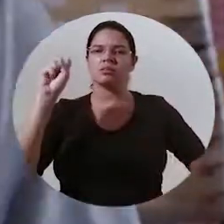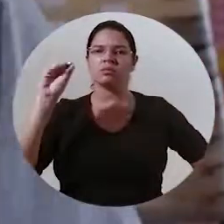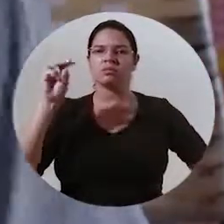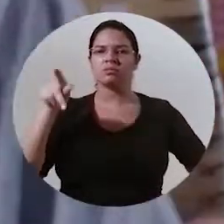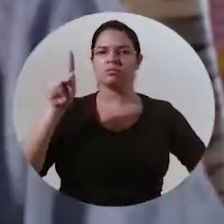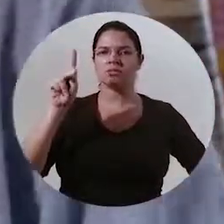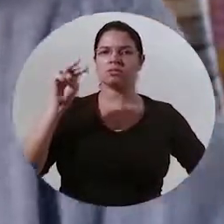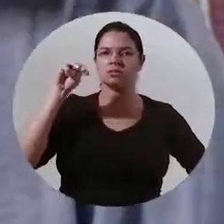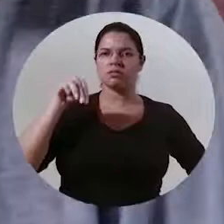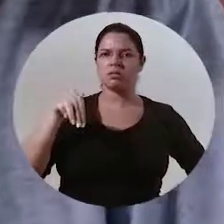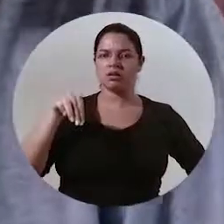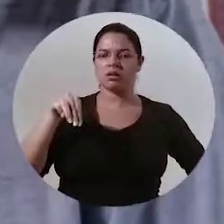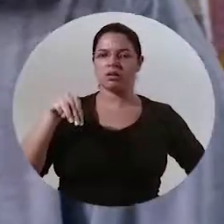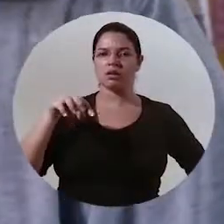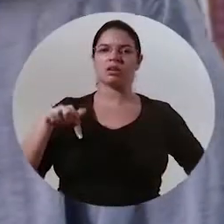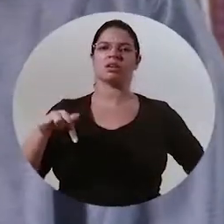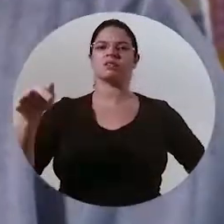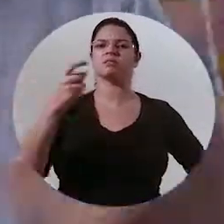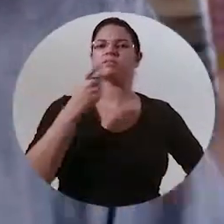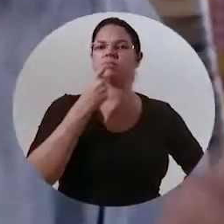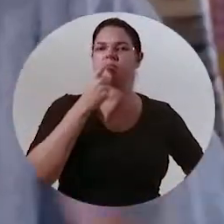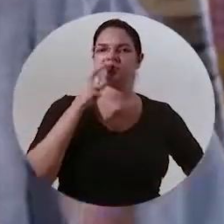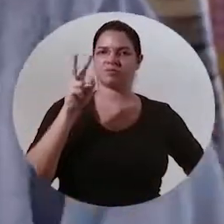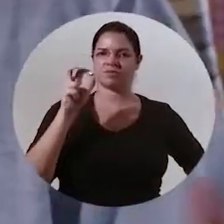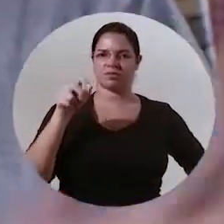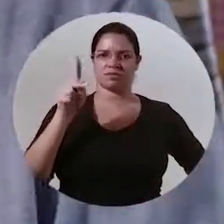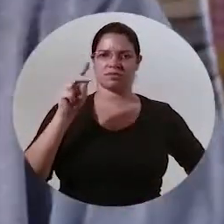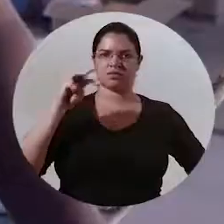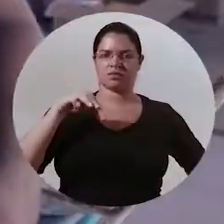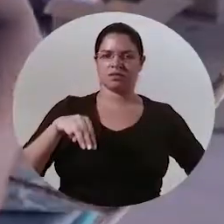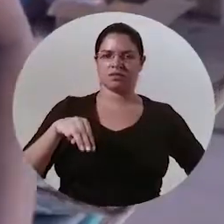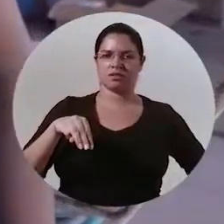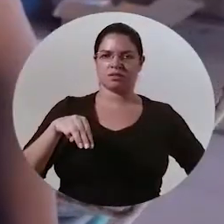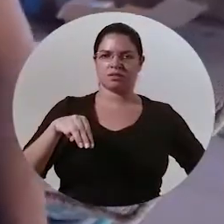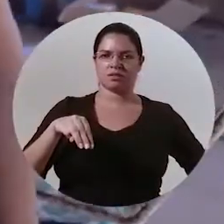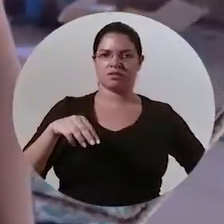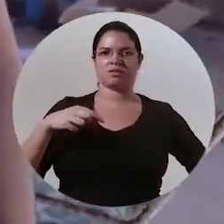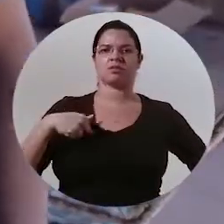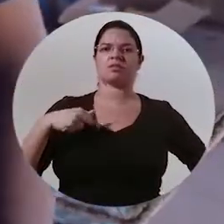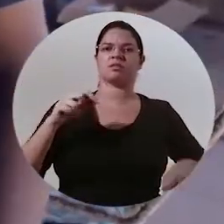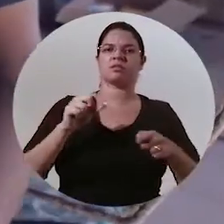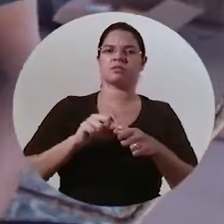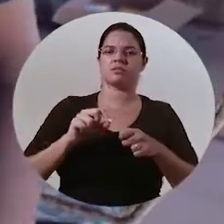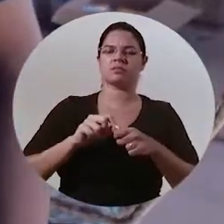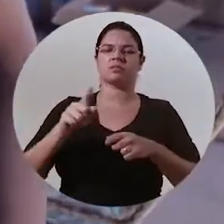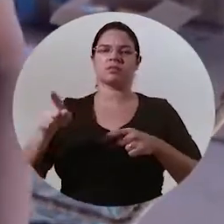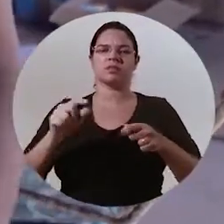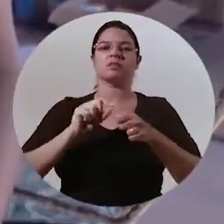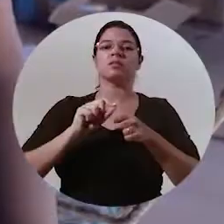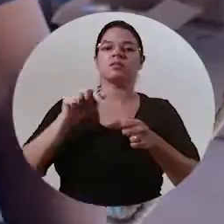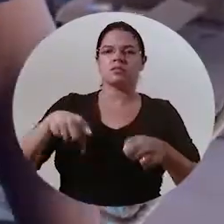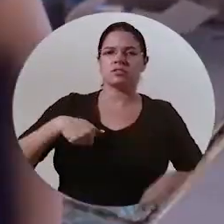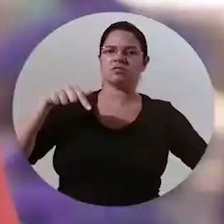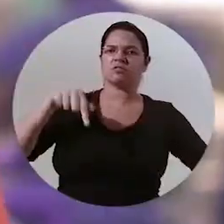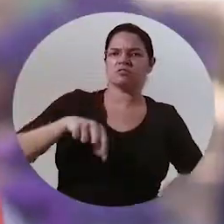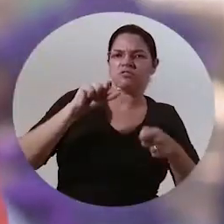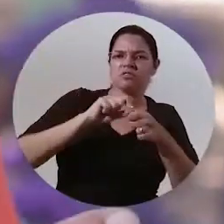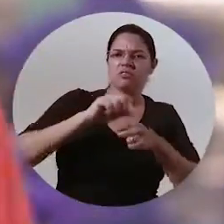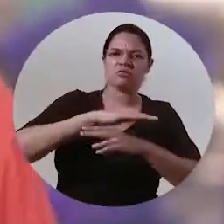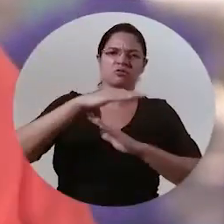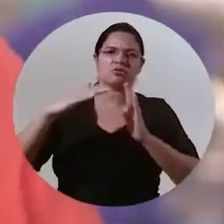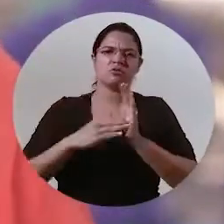aqui na cidade vai dar 80 quilômetros Daqui ali vai dar 20 Como vocês vieram aqui Ficou facilitar mais para a gente